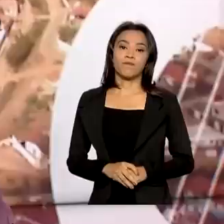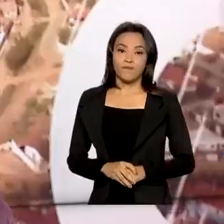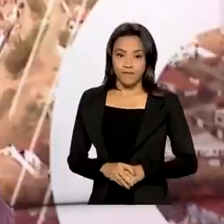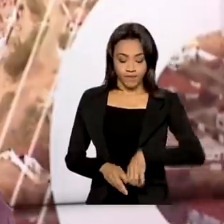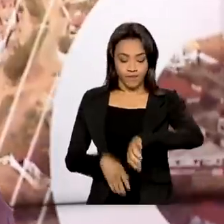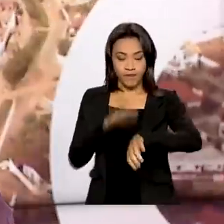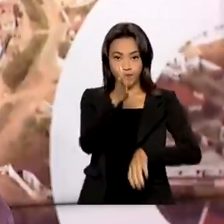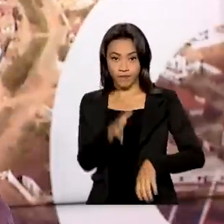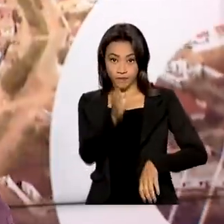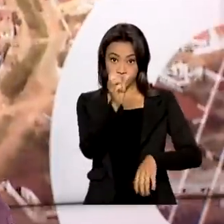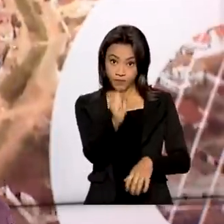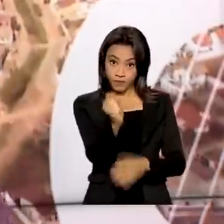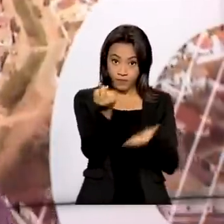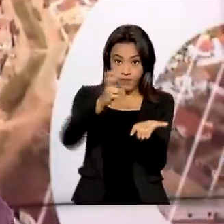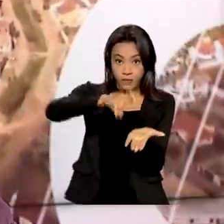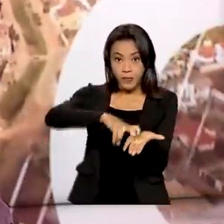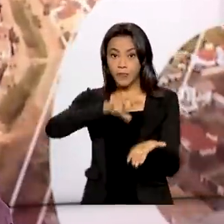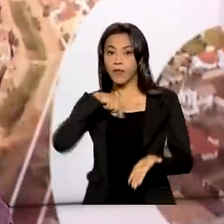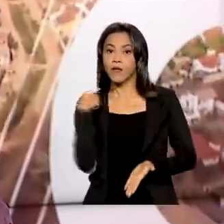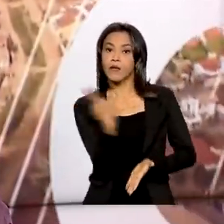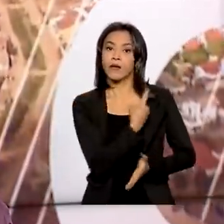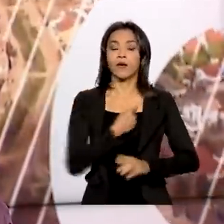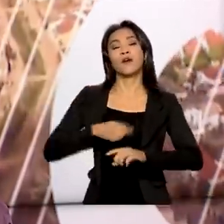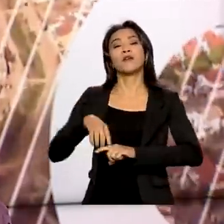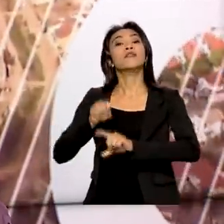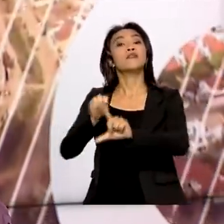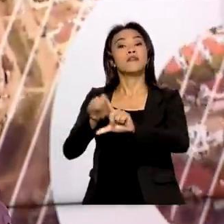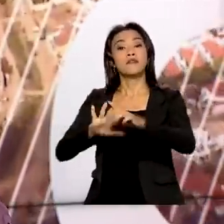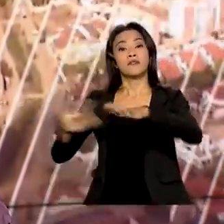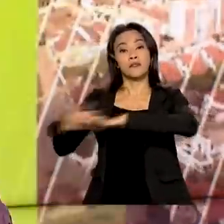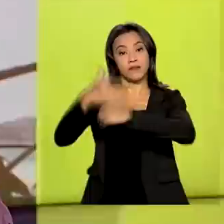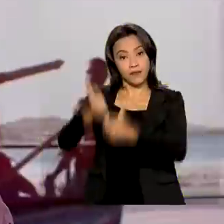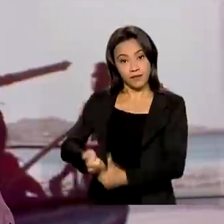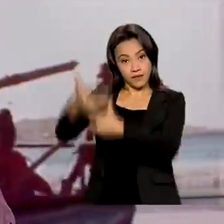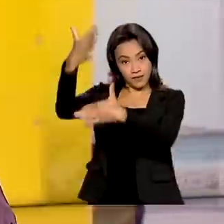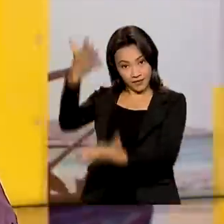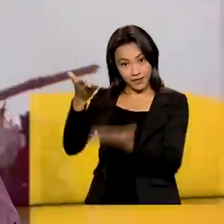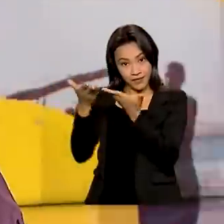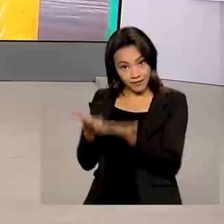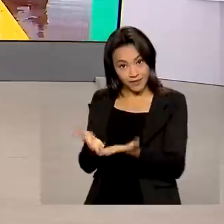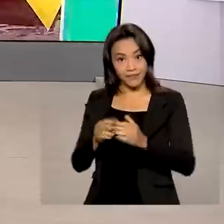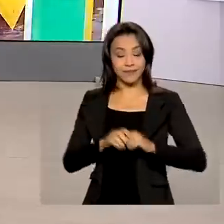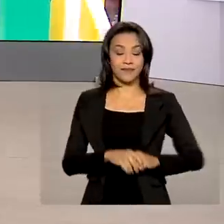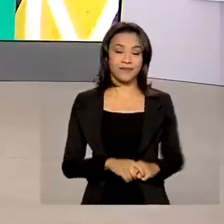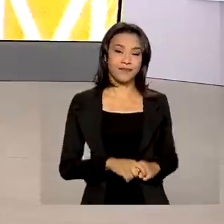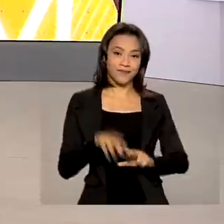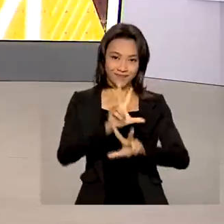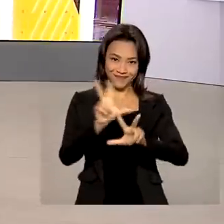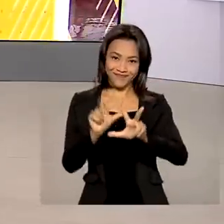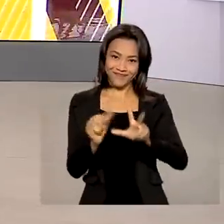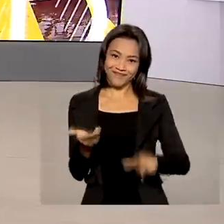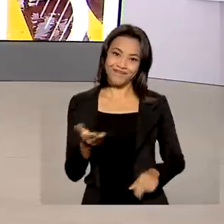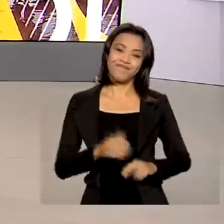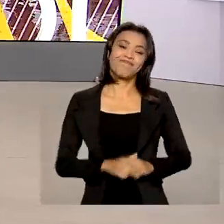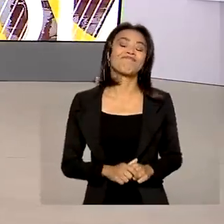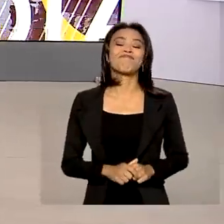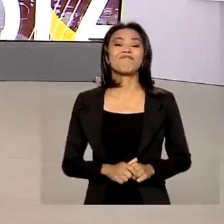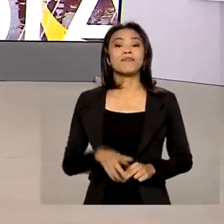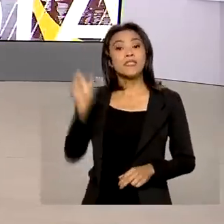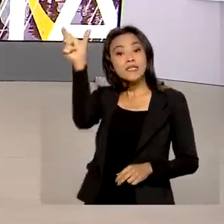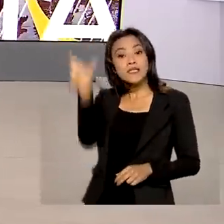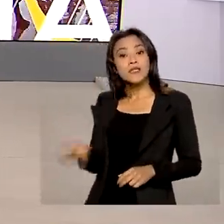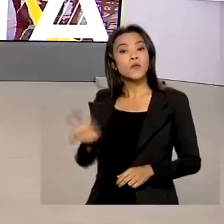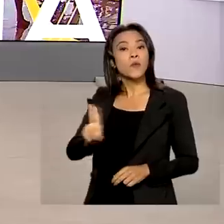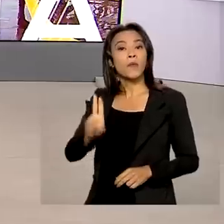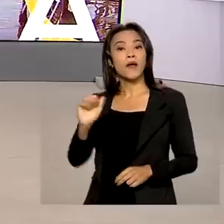Oito horas da manhã, estamos ao vivo pela TV Brasil e redes sociais. O Almirante Anatalício